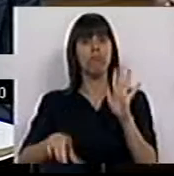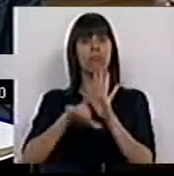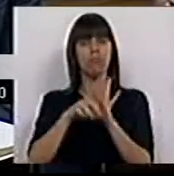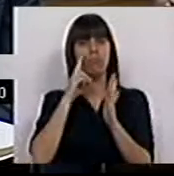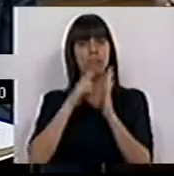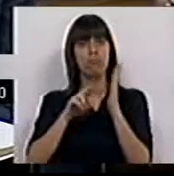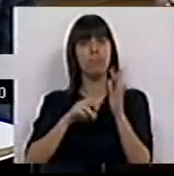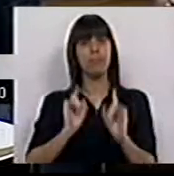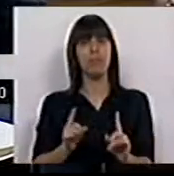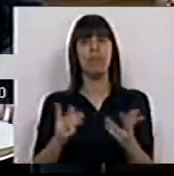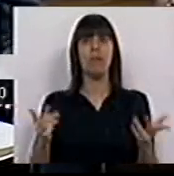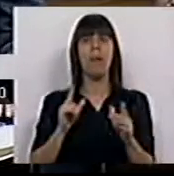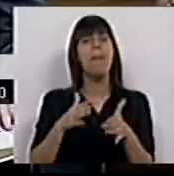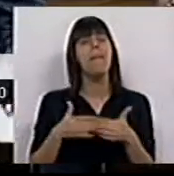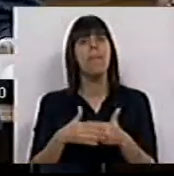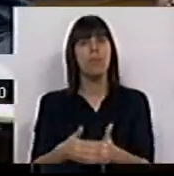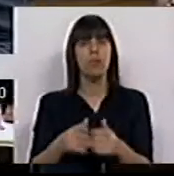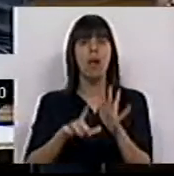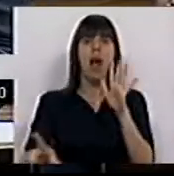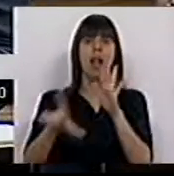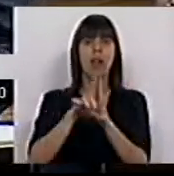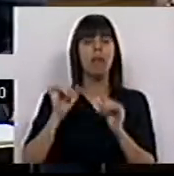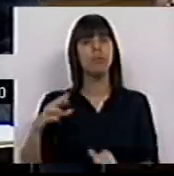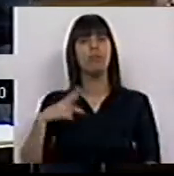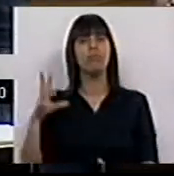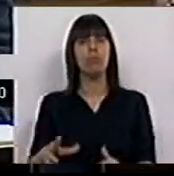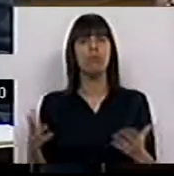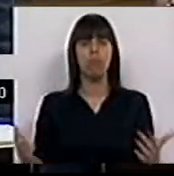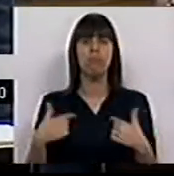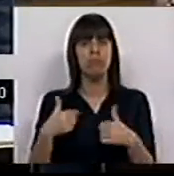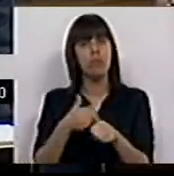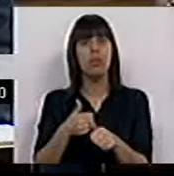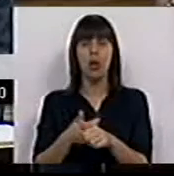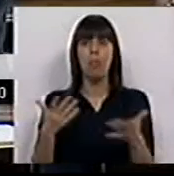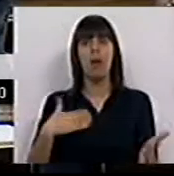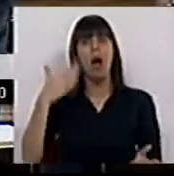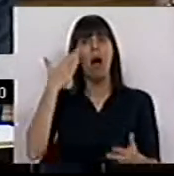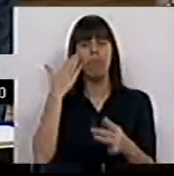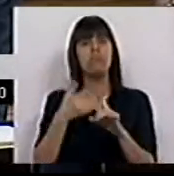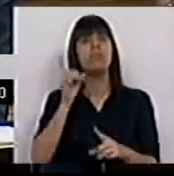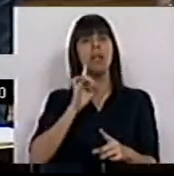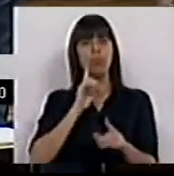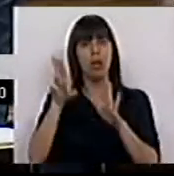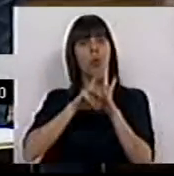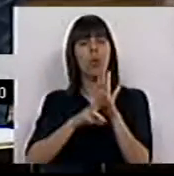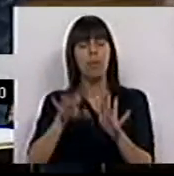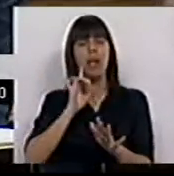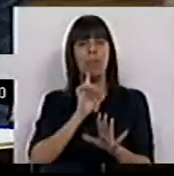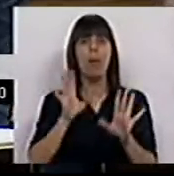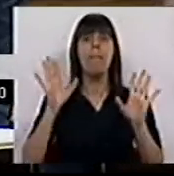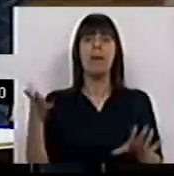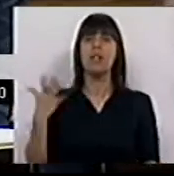tradução deste processo para a lei portuguesa e nós vamos acompanhá-lo. Achamos que é importante haver a regulamentação.